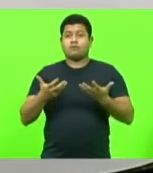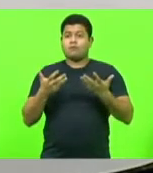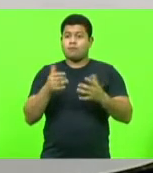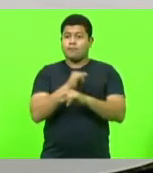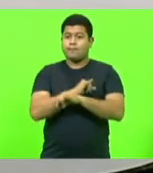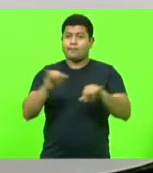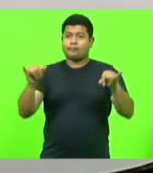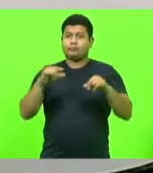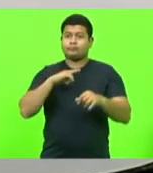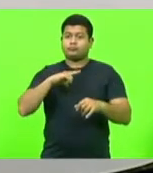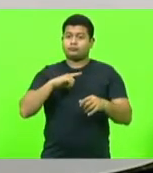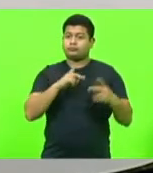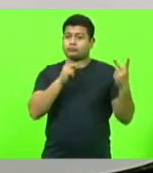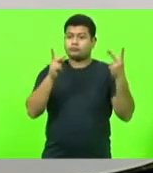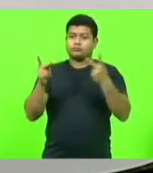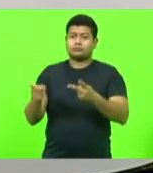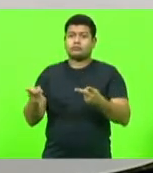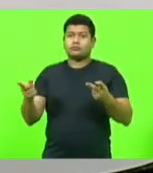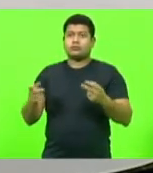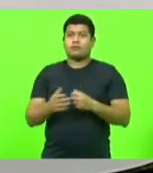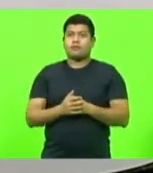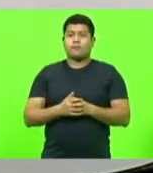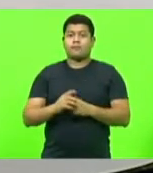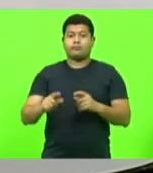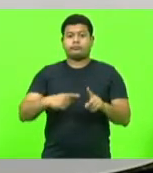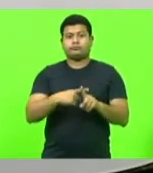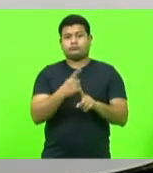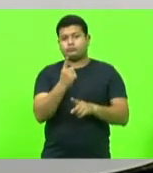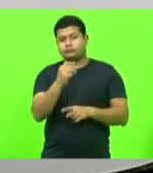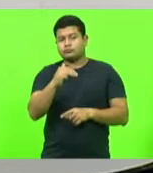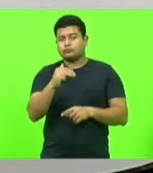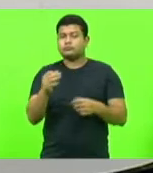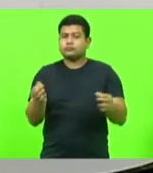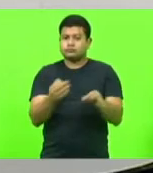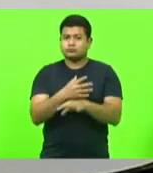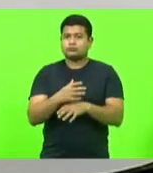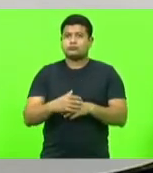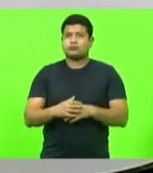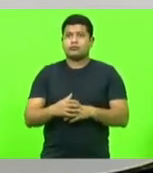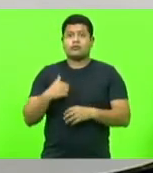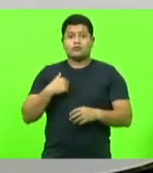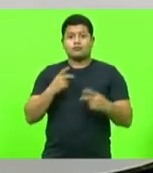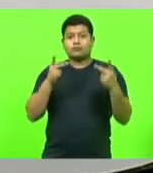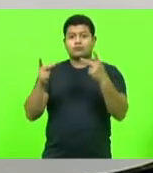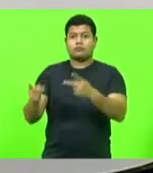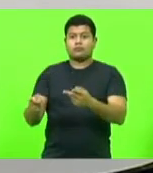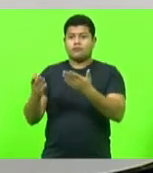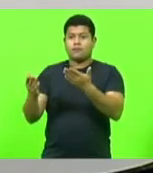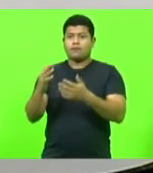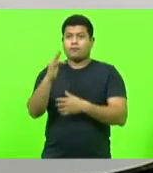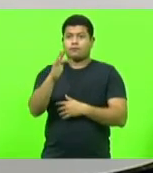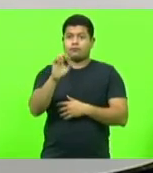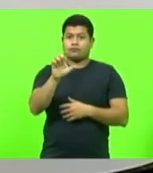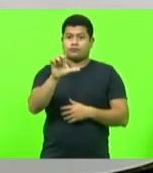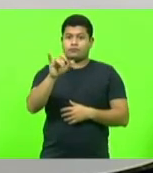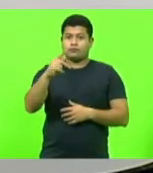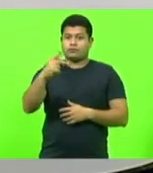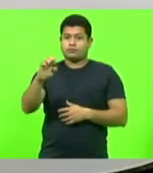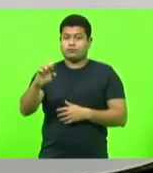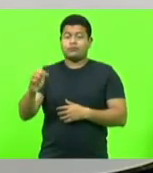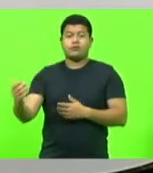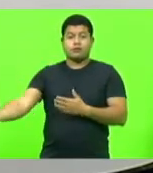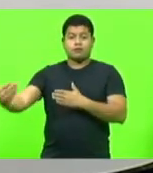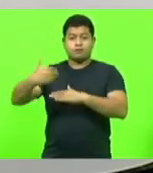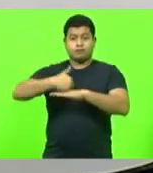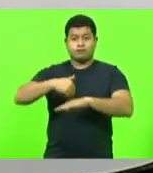eu tenho uma visita hoje. Mais um minuto, deputado. Um jovem chamado Felipe, não estou enxergando o Felipe agora, ele estava lá em cima.